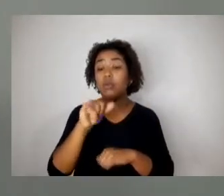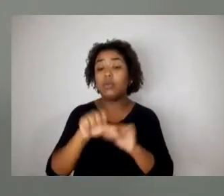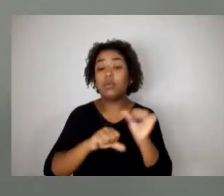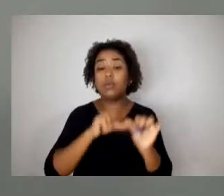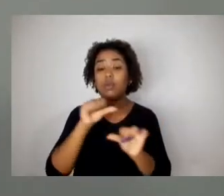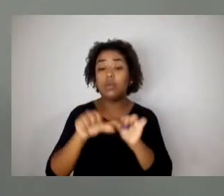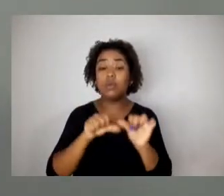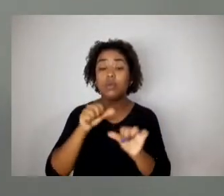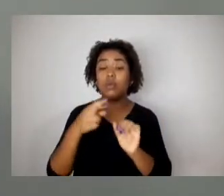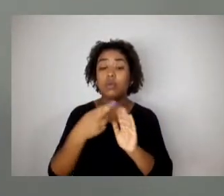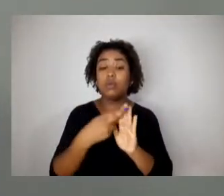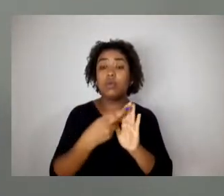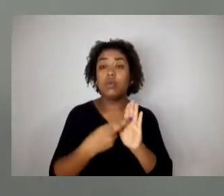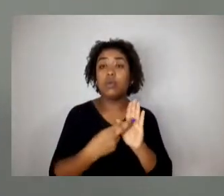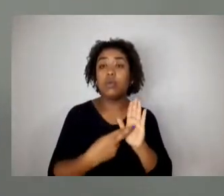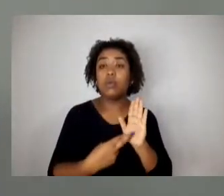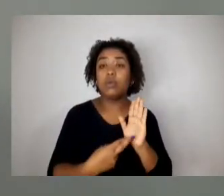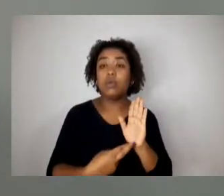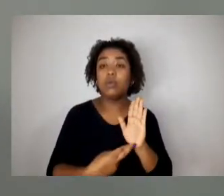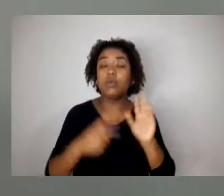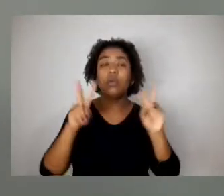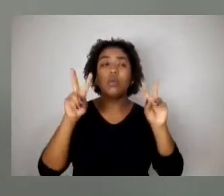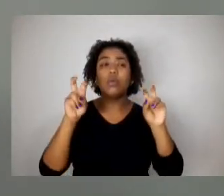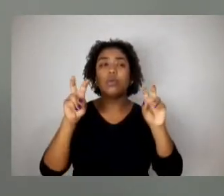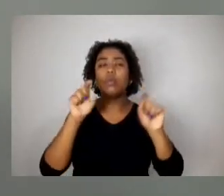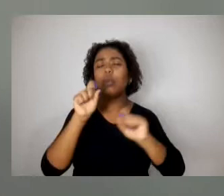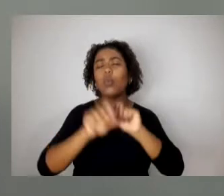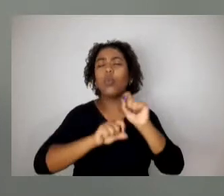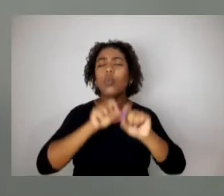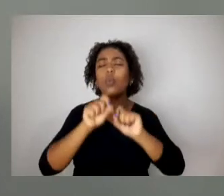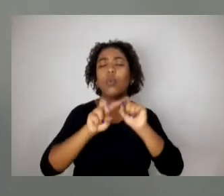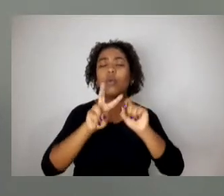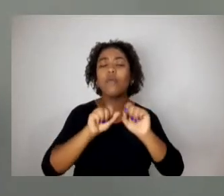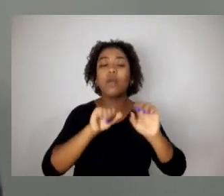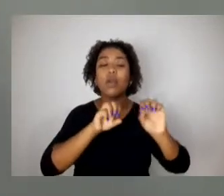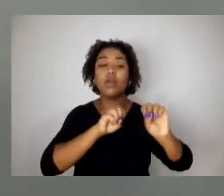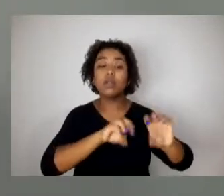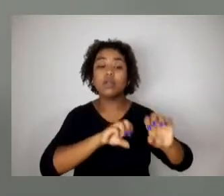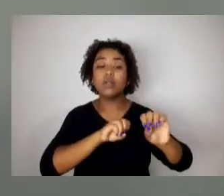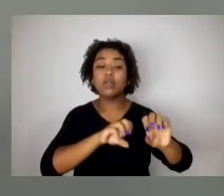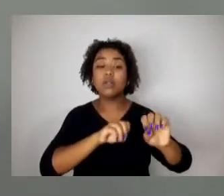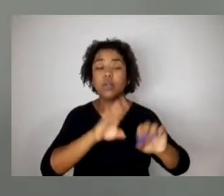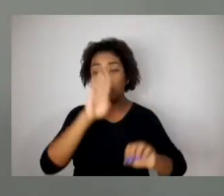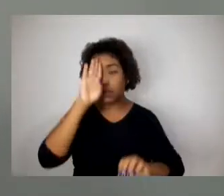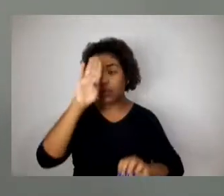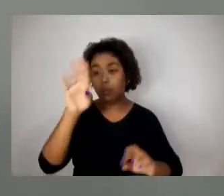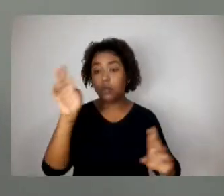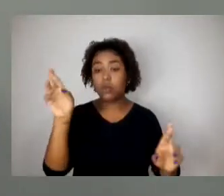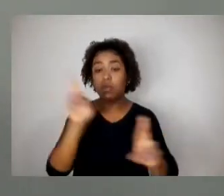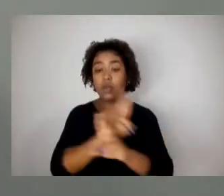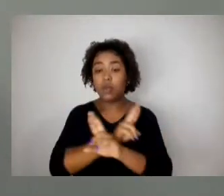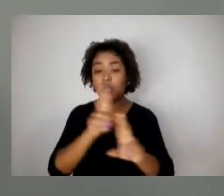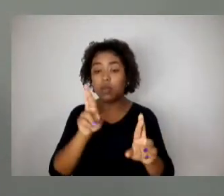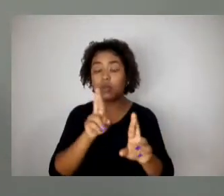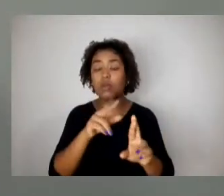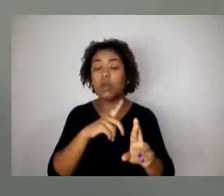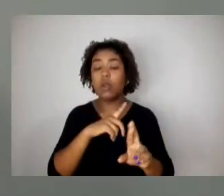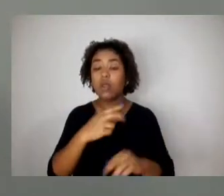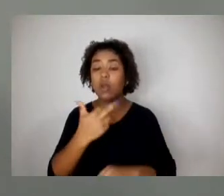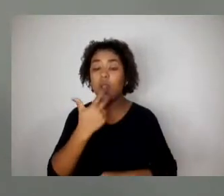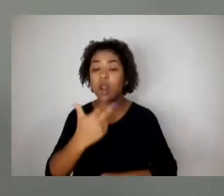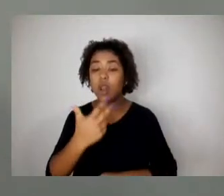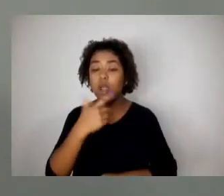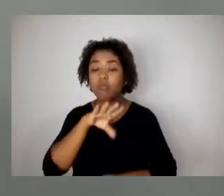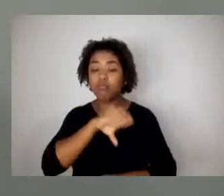que tem que se ensinar na sala de aula, principalmente relacionada à língua portuguesa, tem que vir de cima para baixo. Então, isso tem já